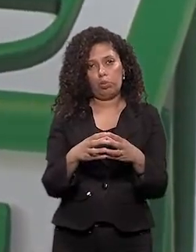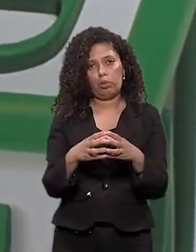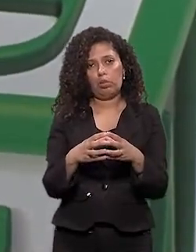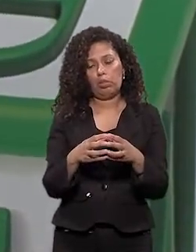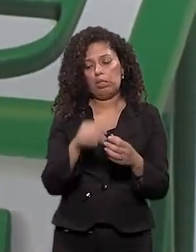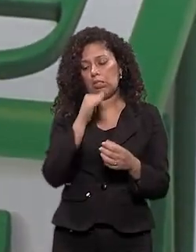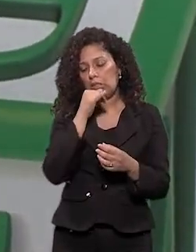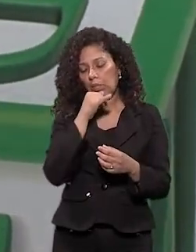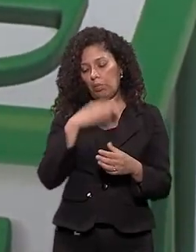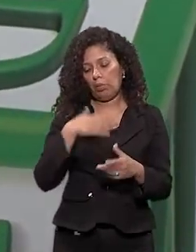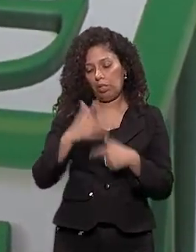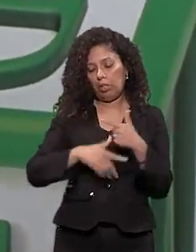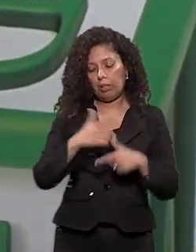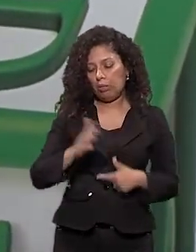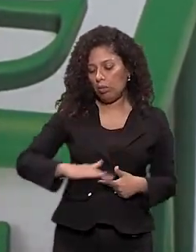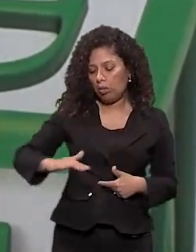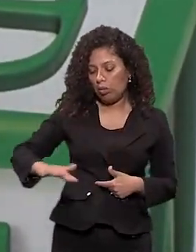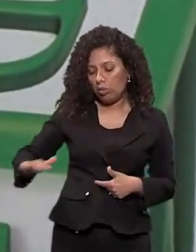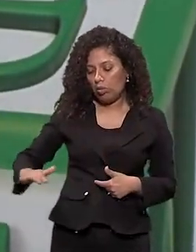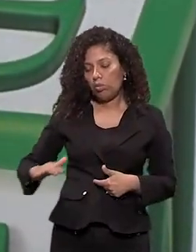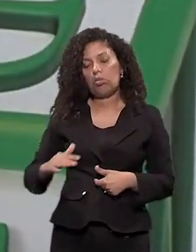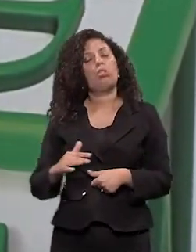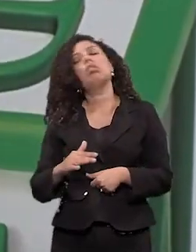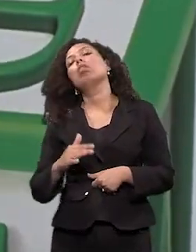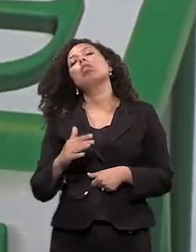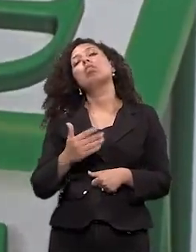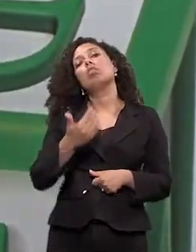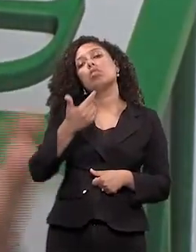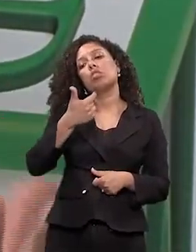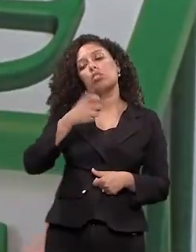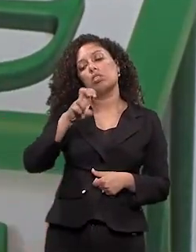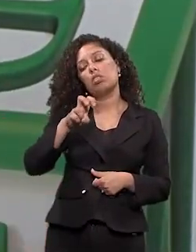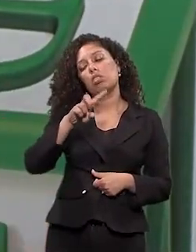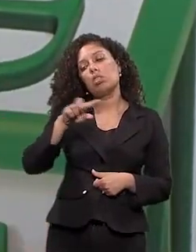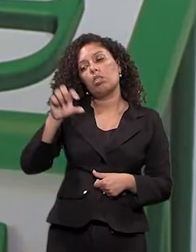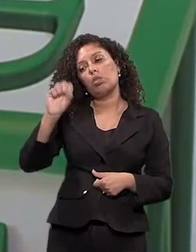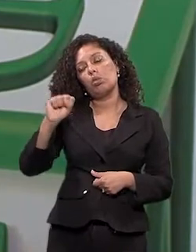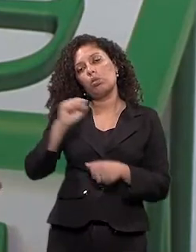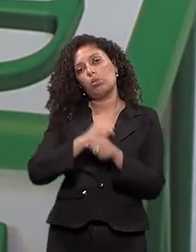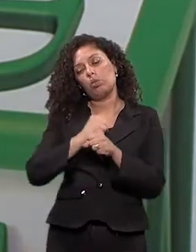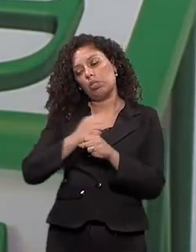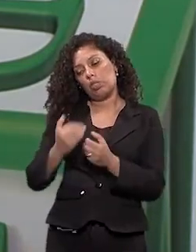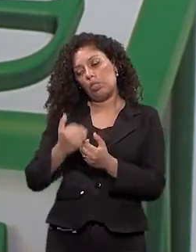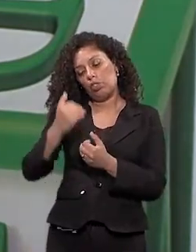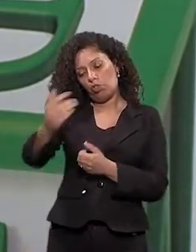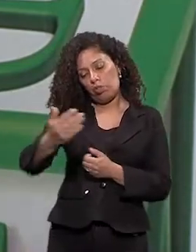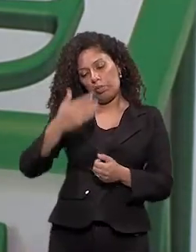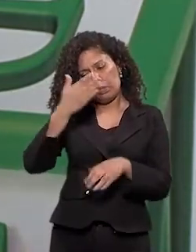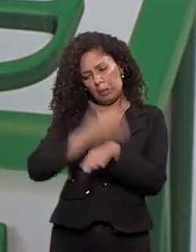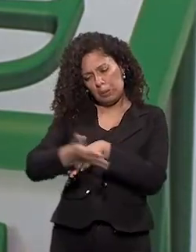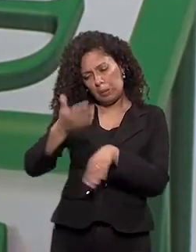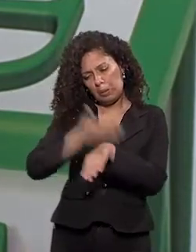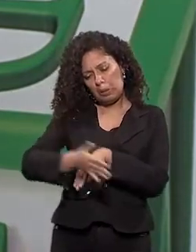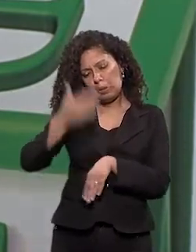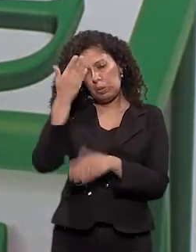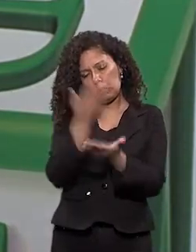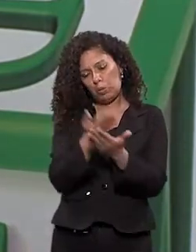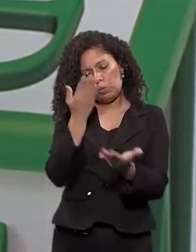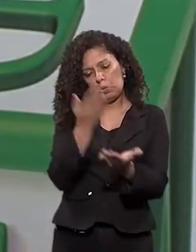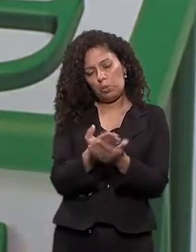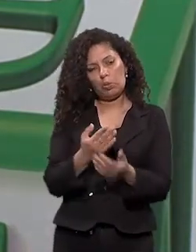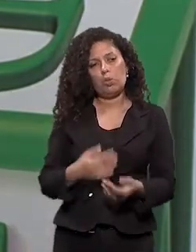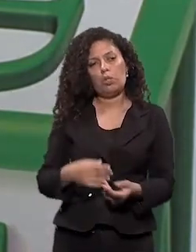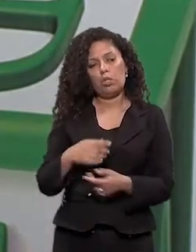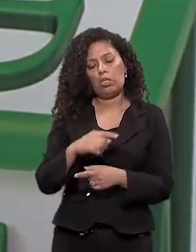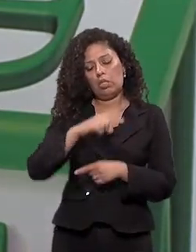Crianças na faixa de oito anos E eles começam tocando Cada um com um instrumento E é pedido para tocar junto